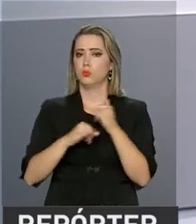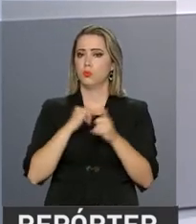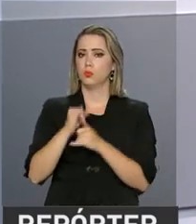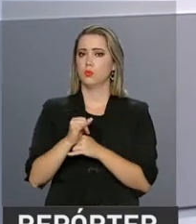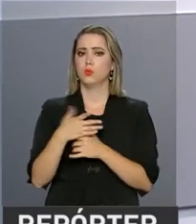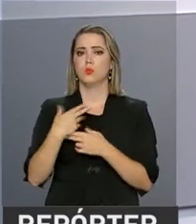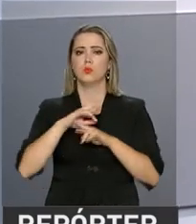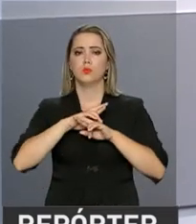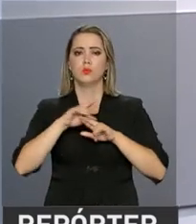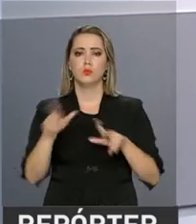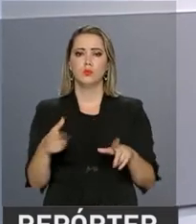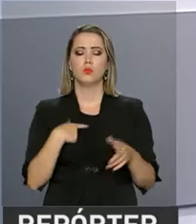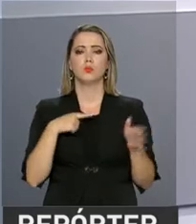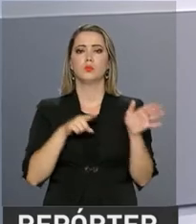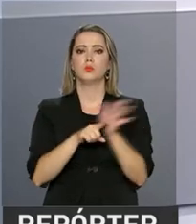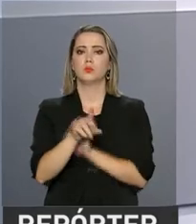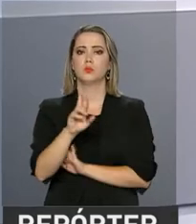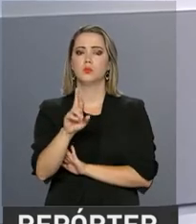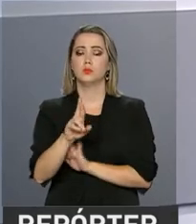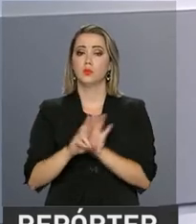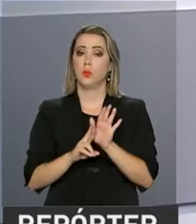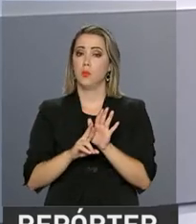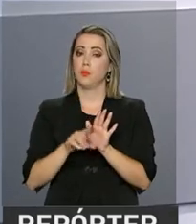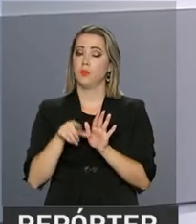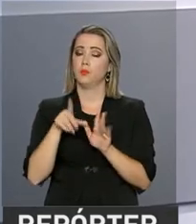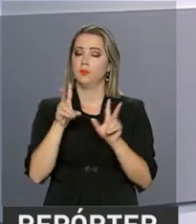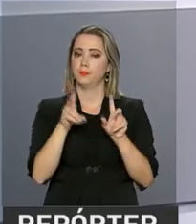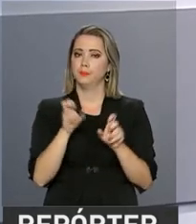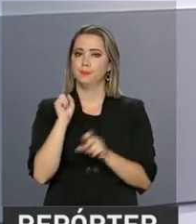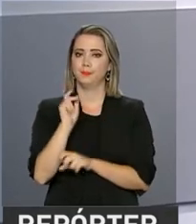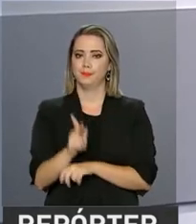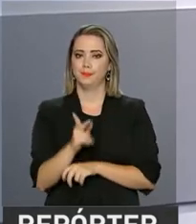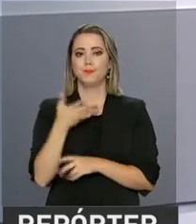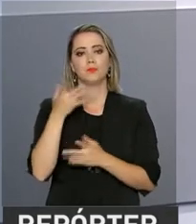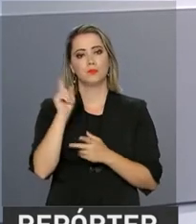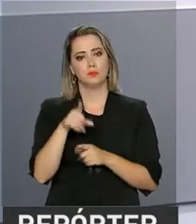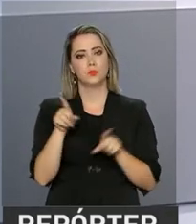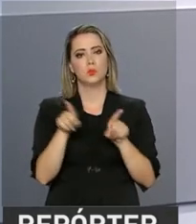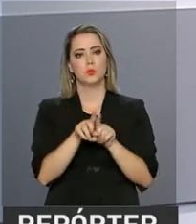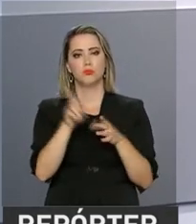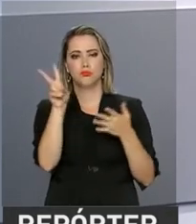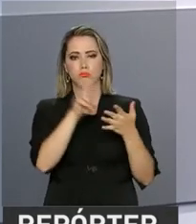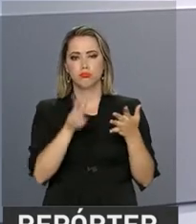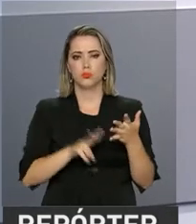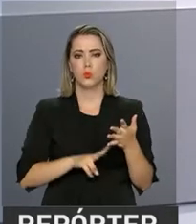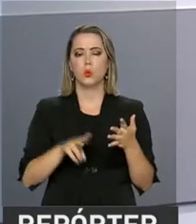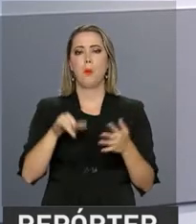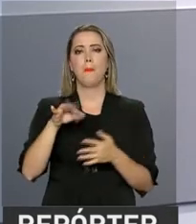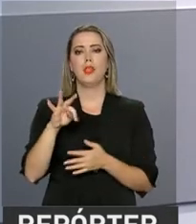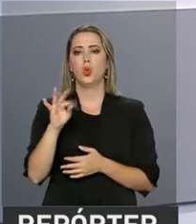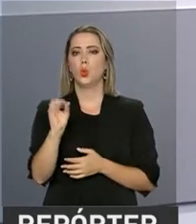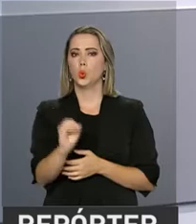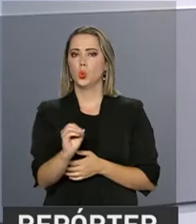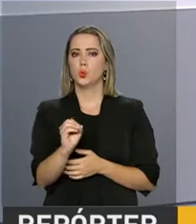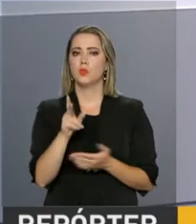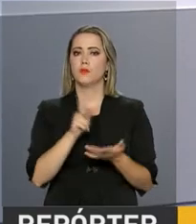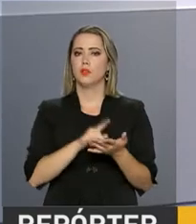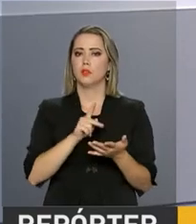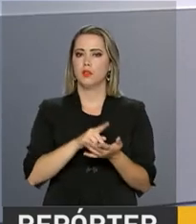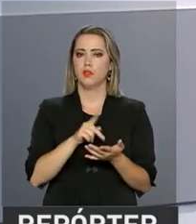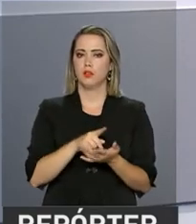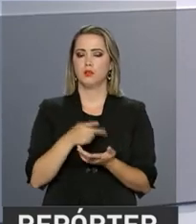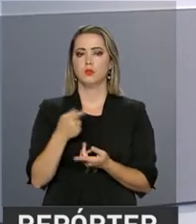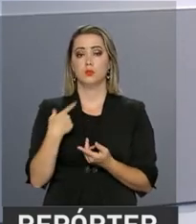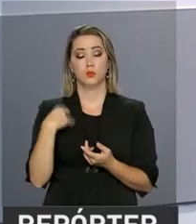artigos, análises, além de perguntas e respostas sobre o tema. Tem também textos com mitos e verdades sobre a Previdência,